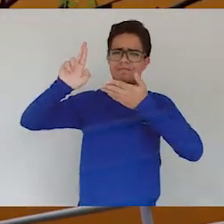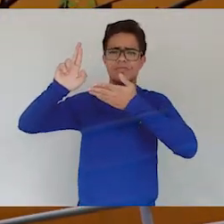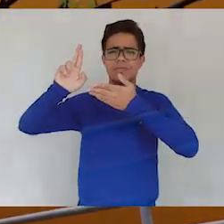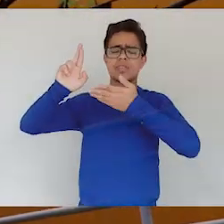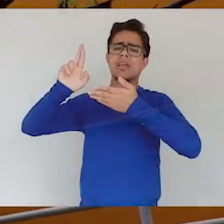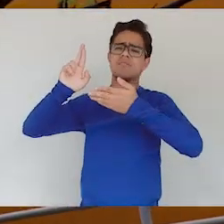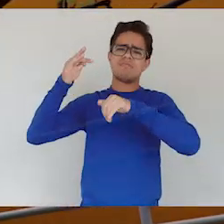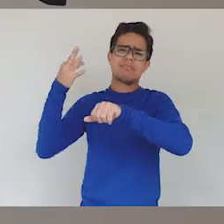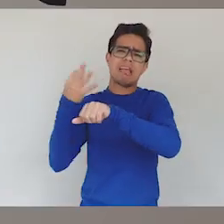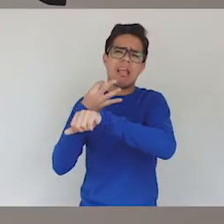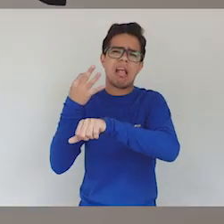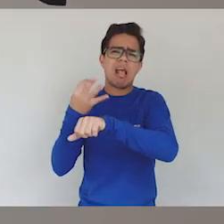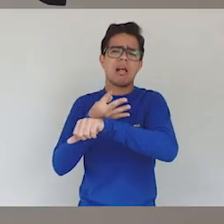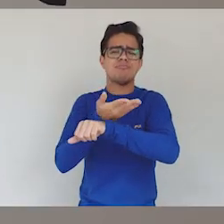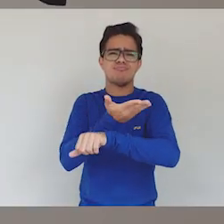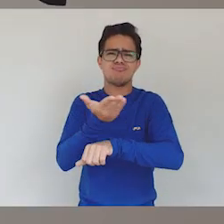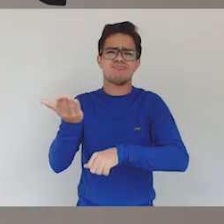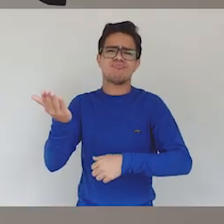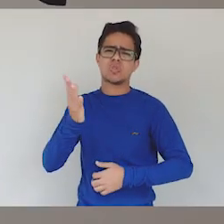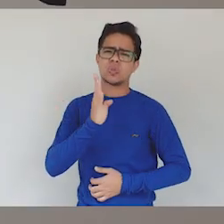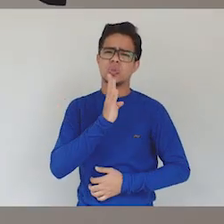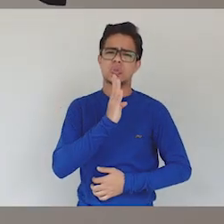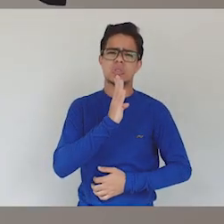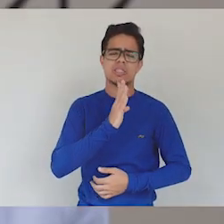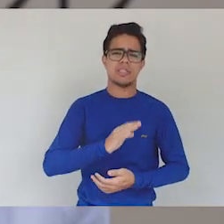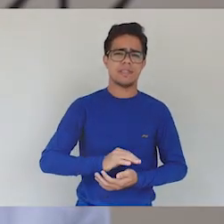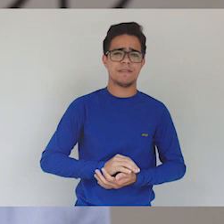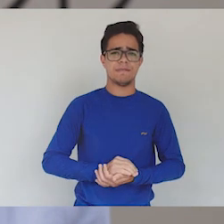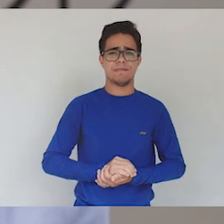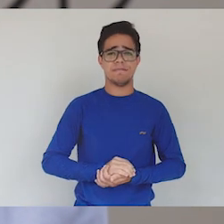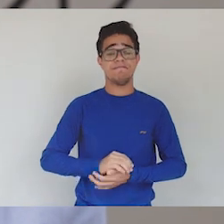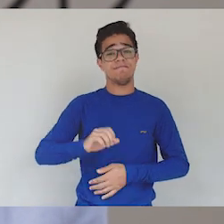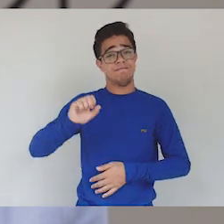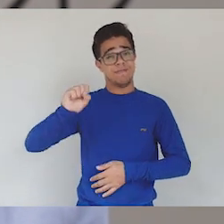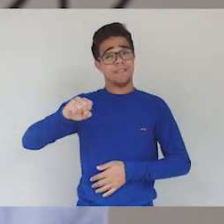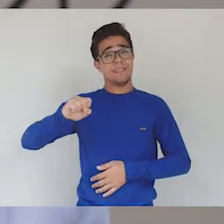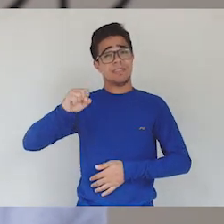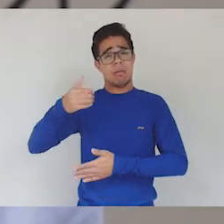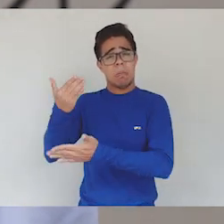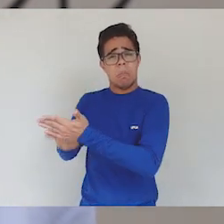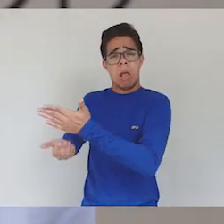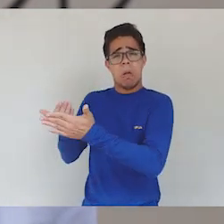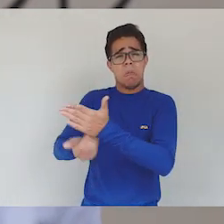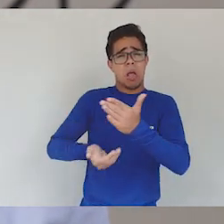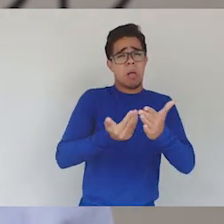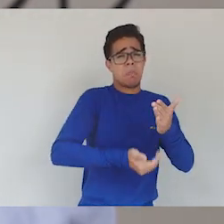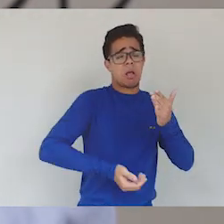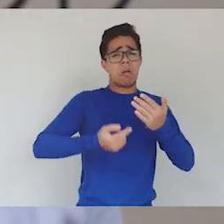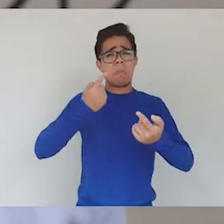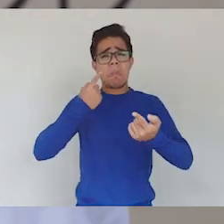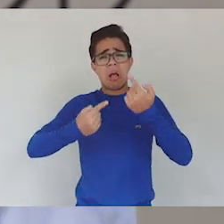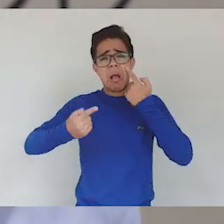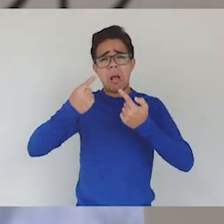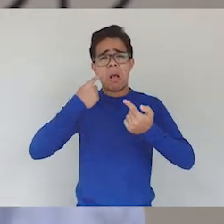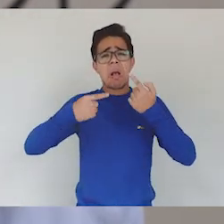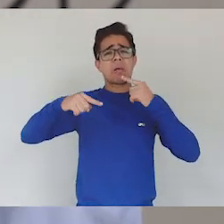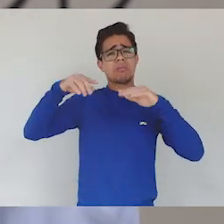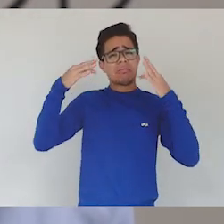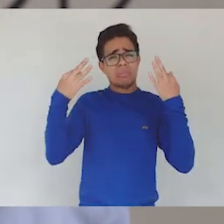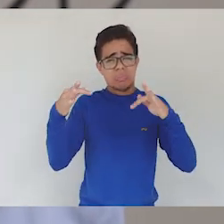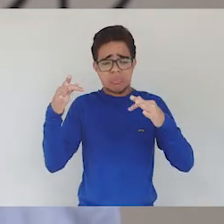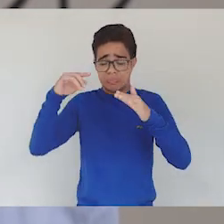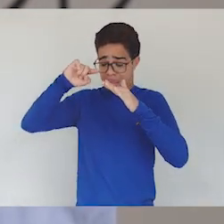Aquela teimosa, velha conhecida da gente, sim, perdemos muito. Choramos dores